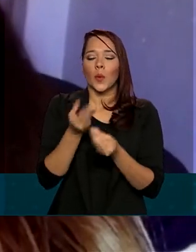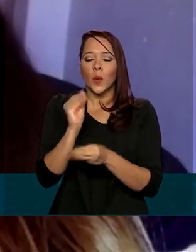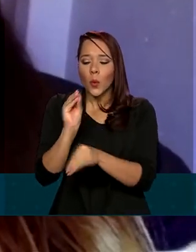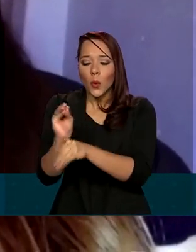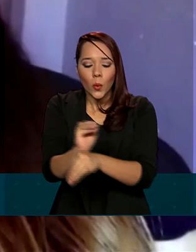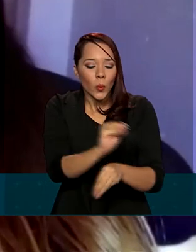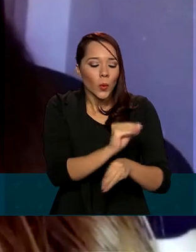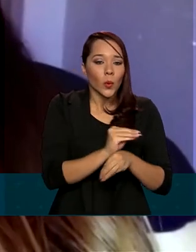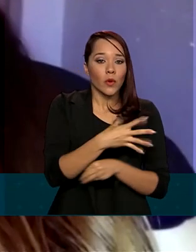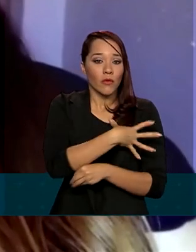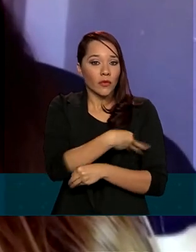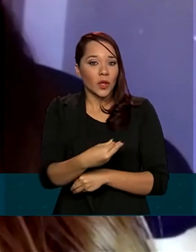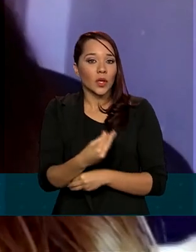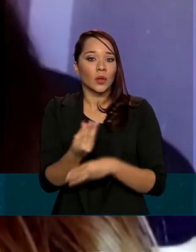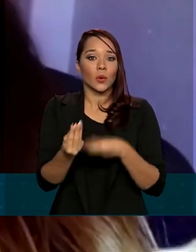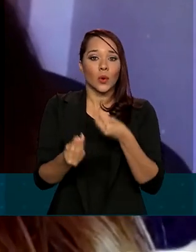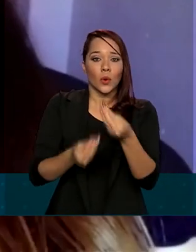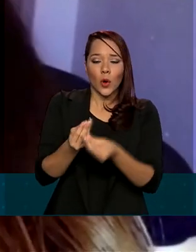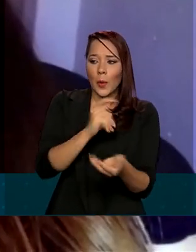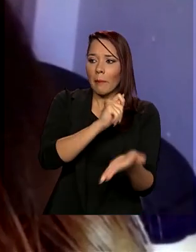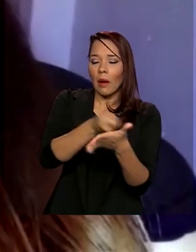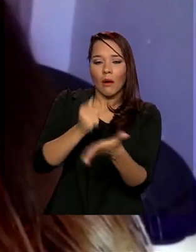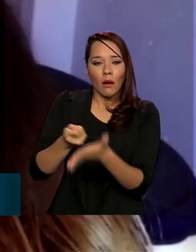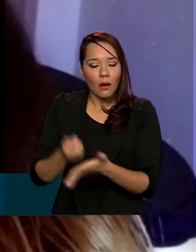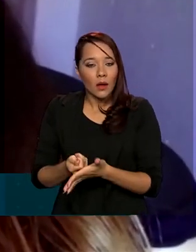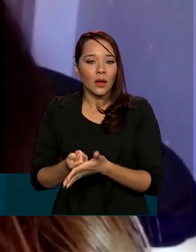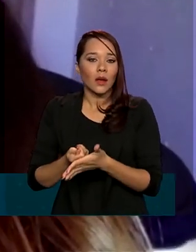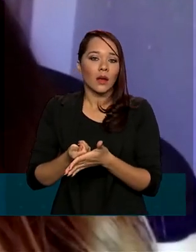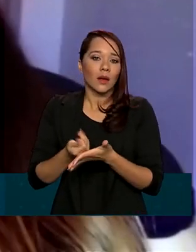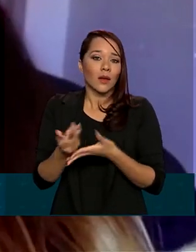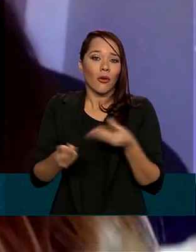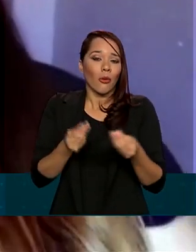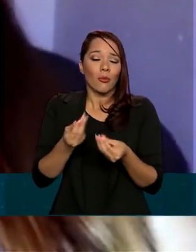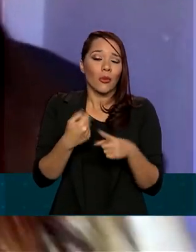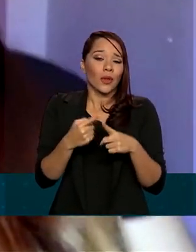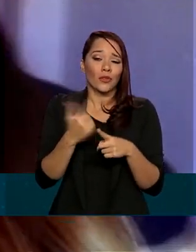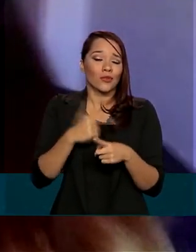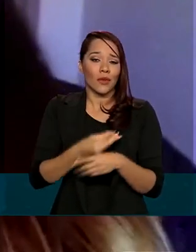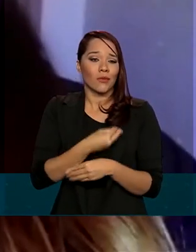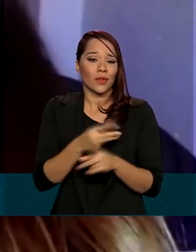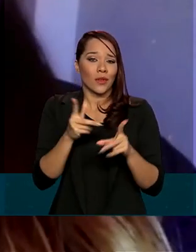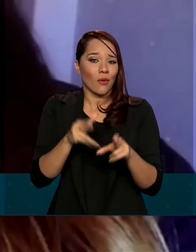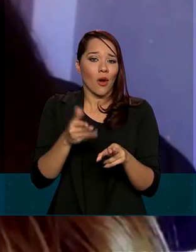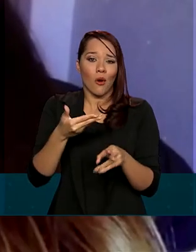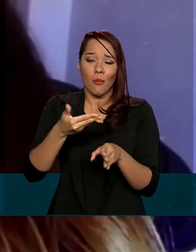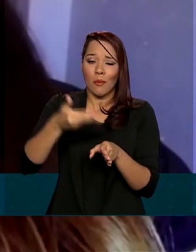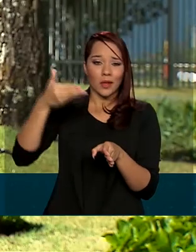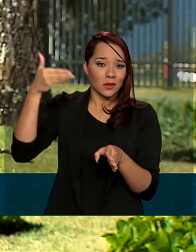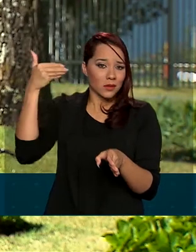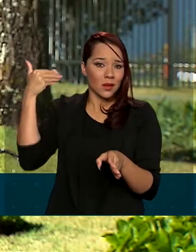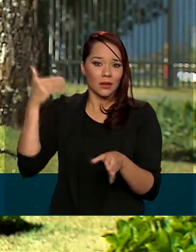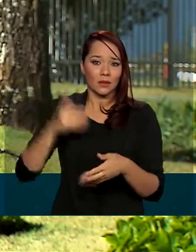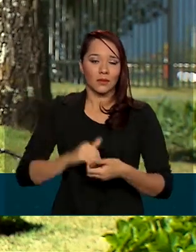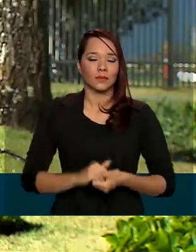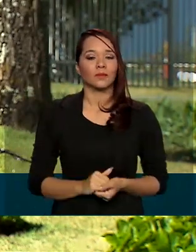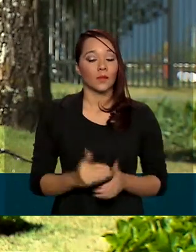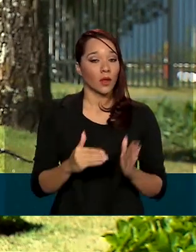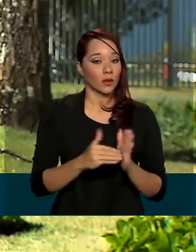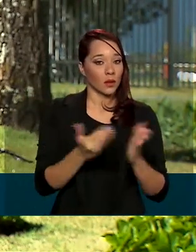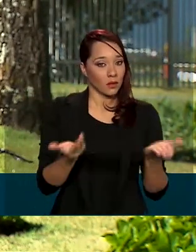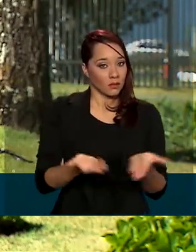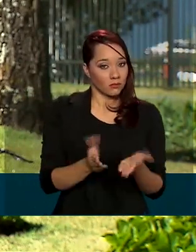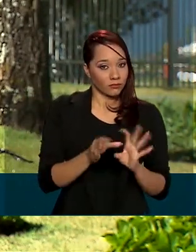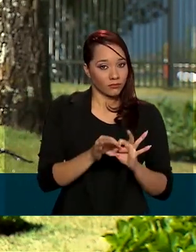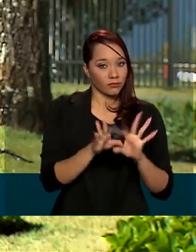filhos, como pagar uma conta, se nós não temos a renda que a gente contava com ela a todo dia. Até agora já foram